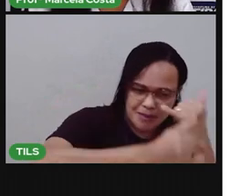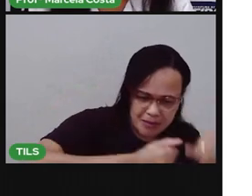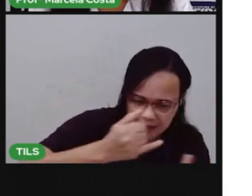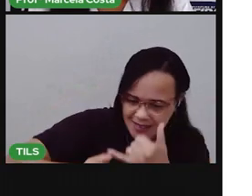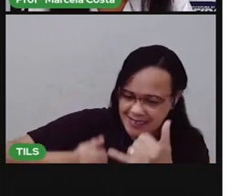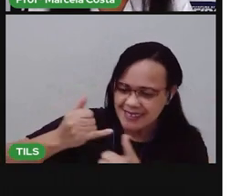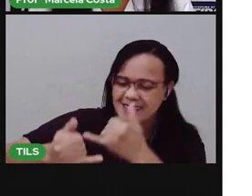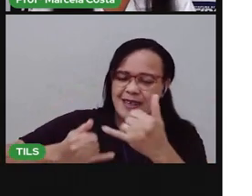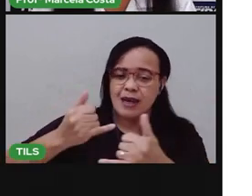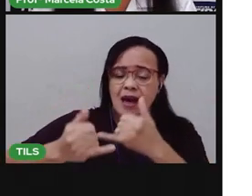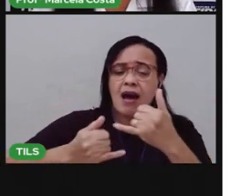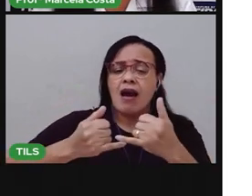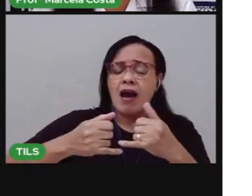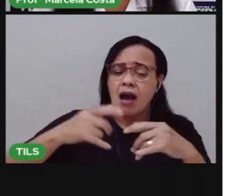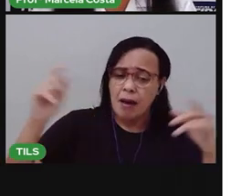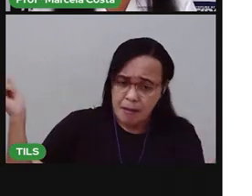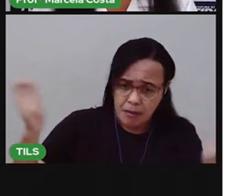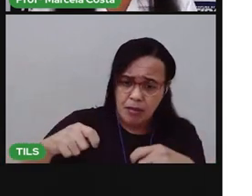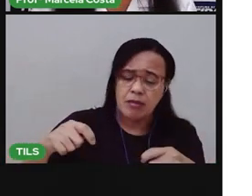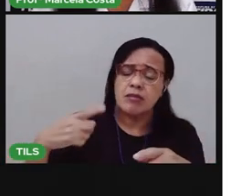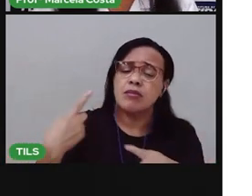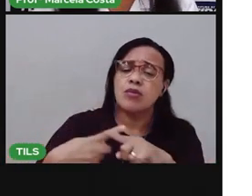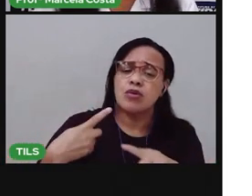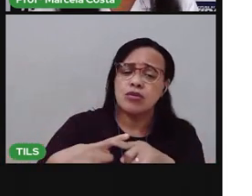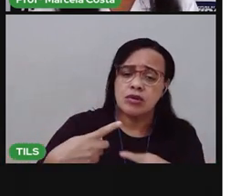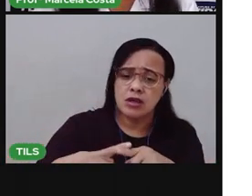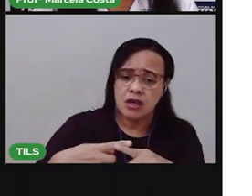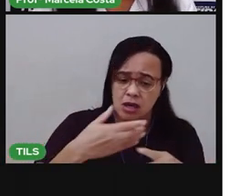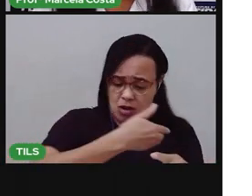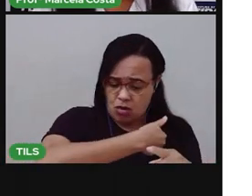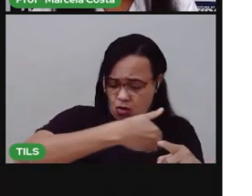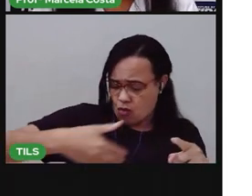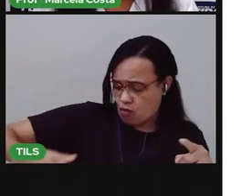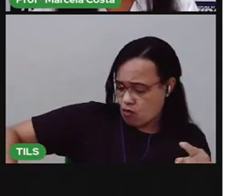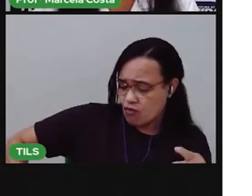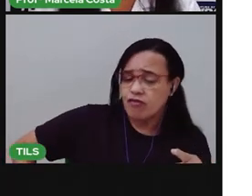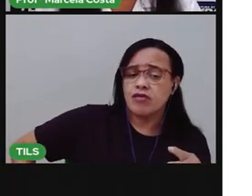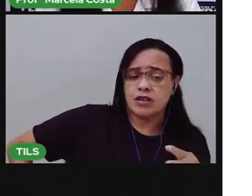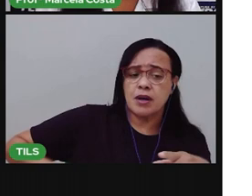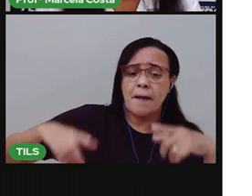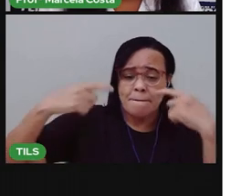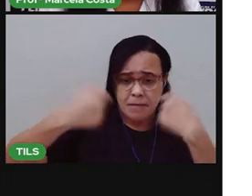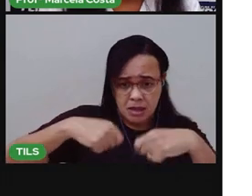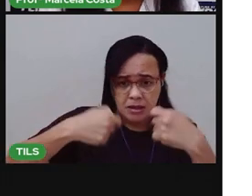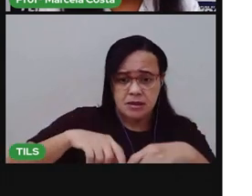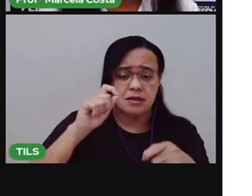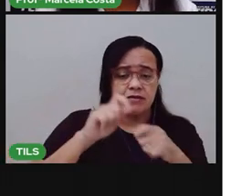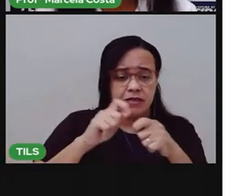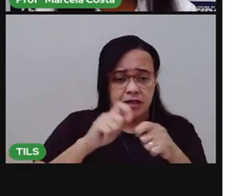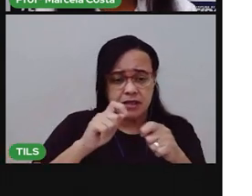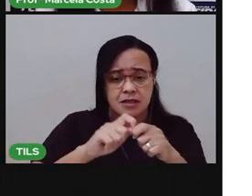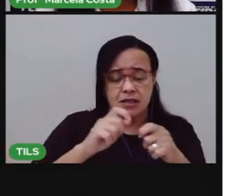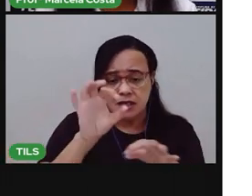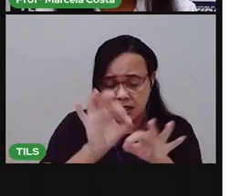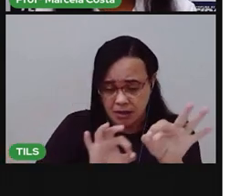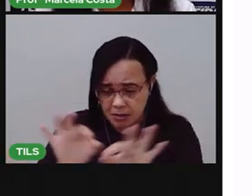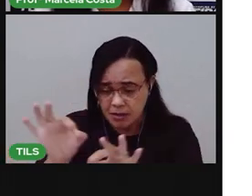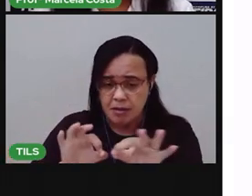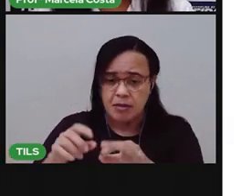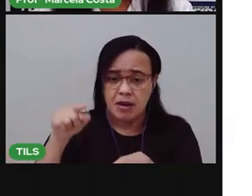Criança e do Adolescente. Tem também o direito à profissionalização e à proteção ao trabalho.